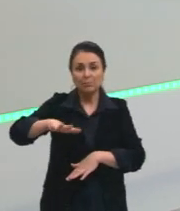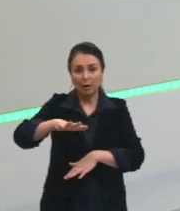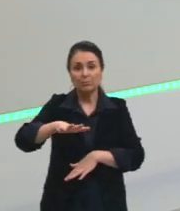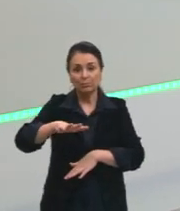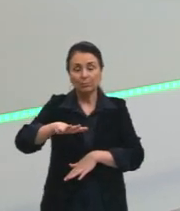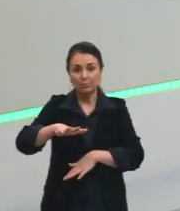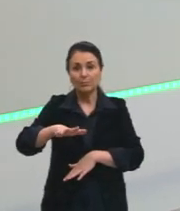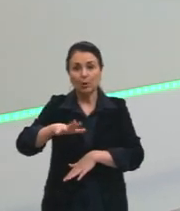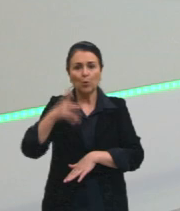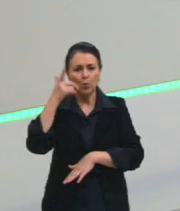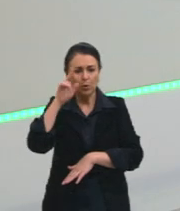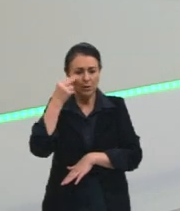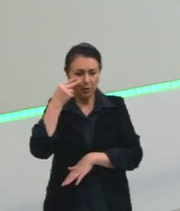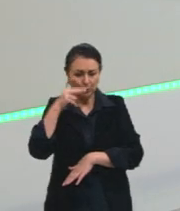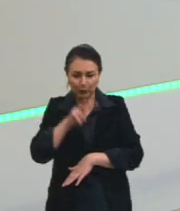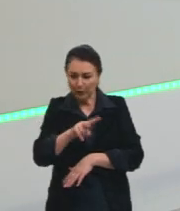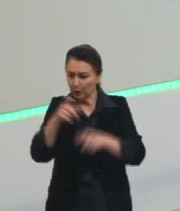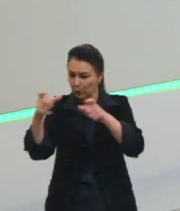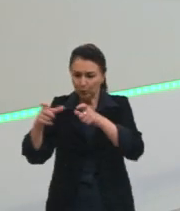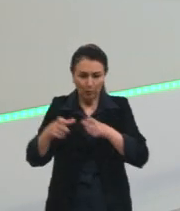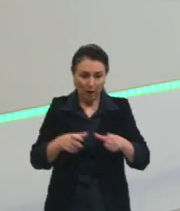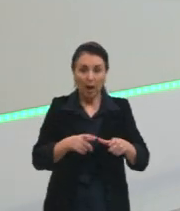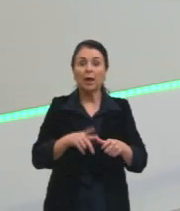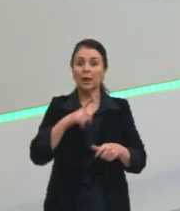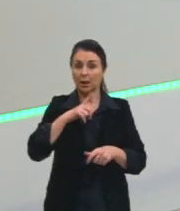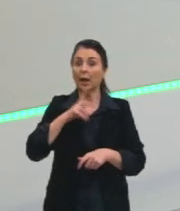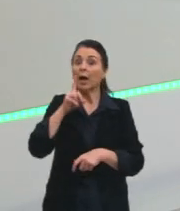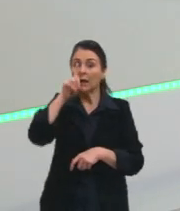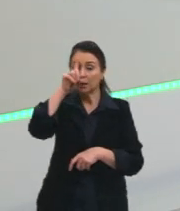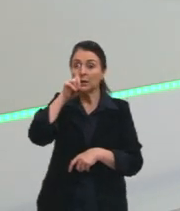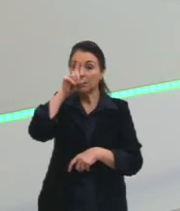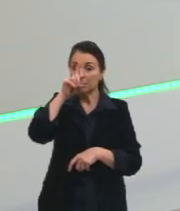utilizando, consigo ver locais de risco, tá, gurizada?